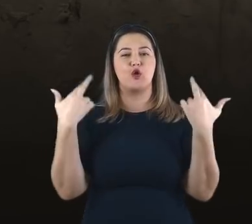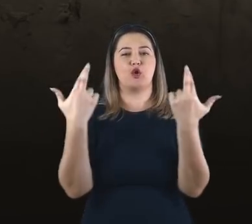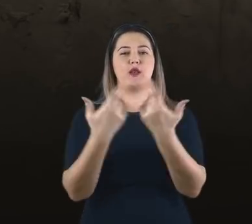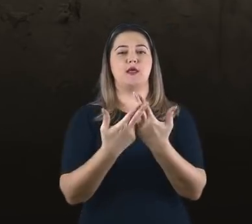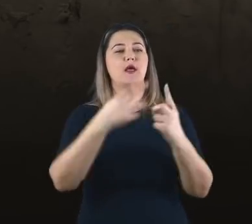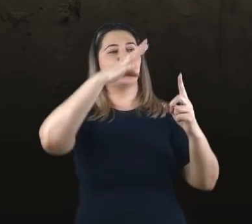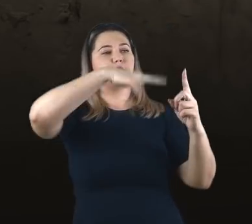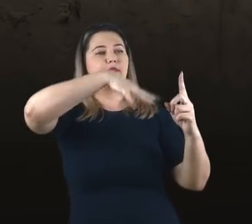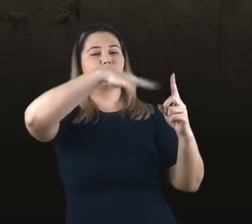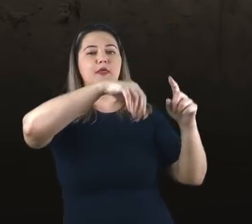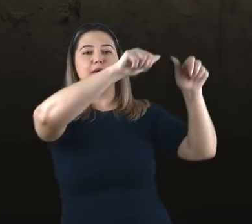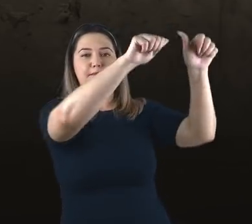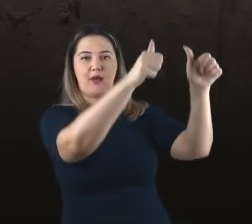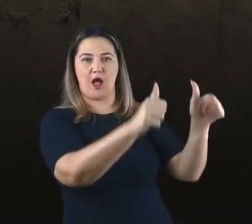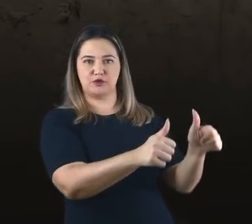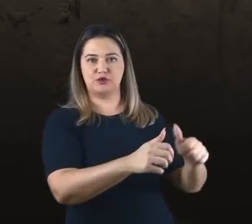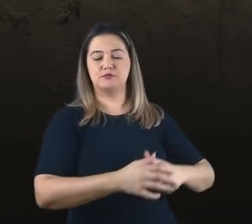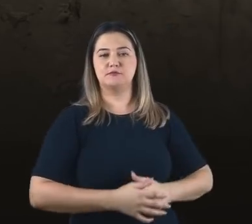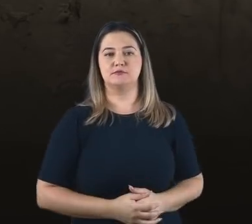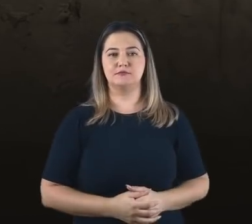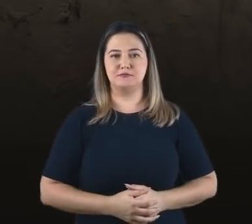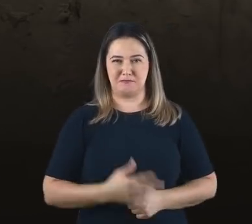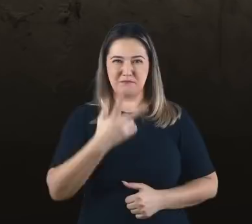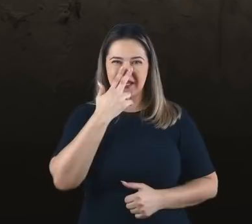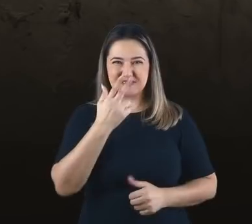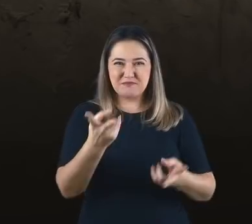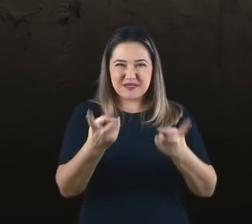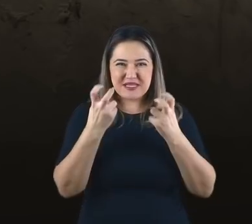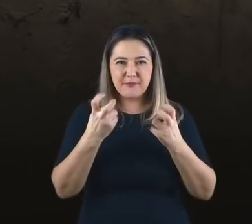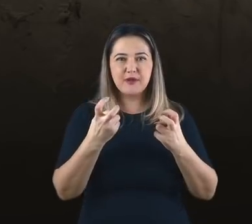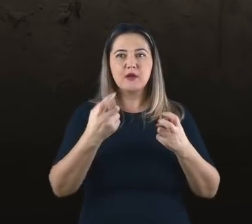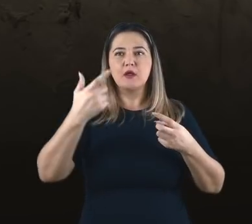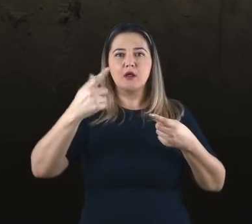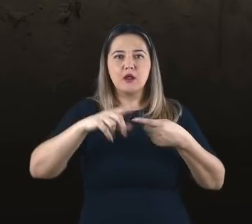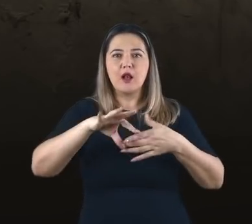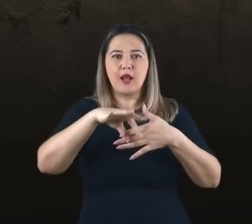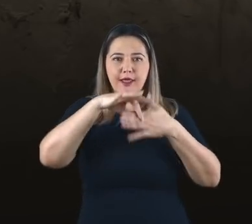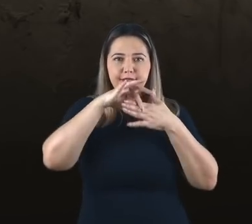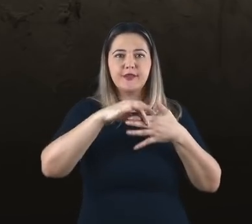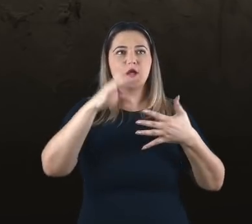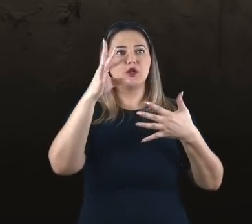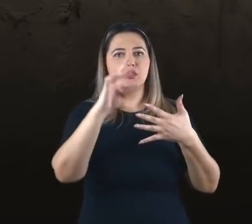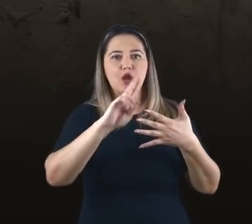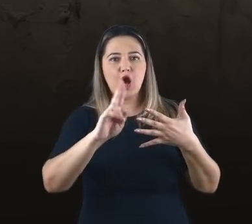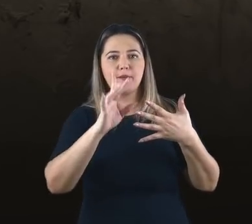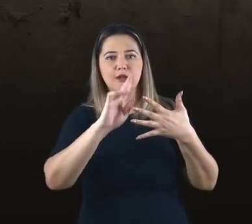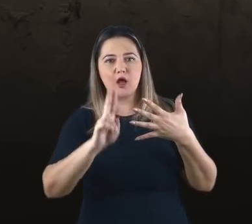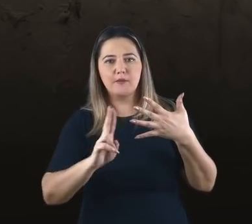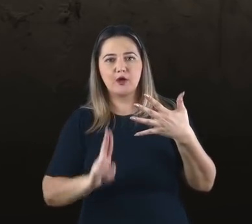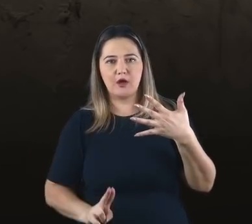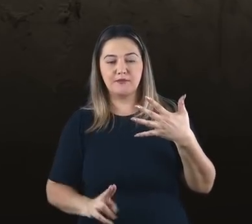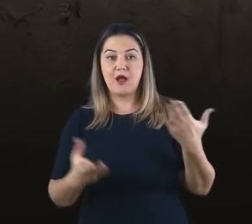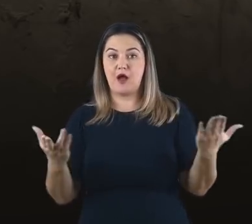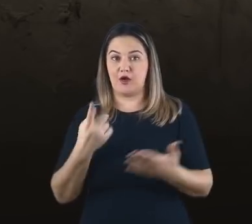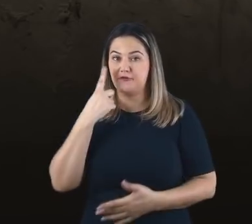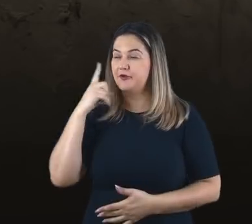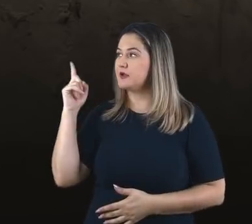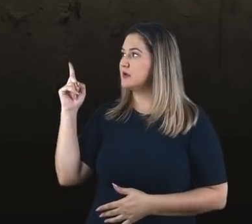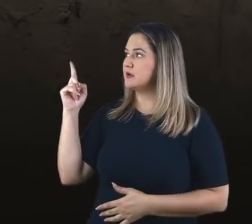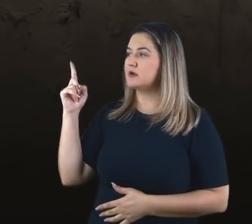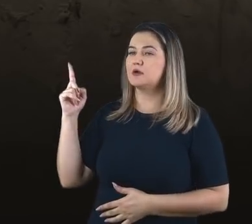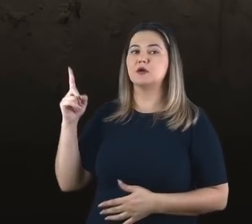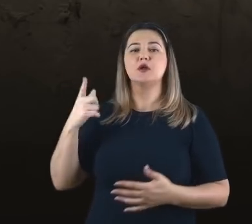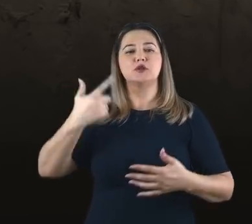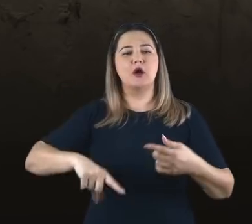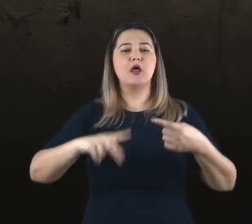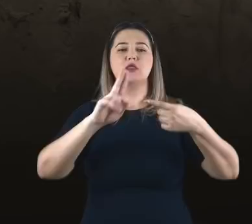que ele havia levantado. Viu a repetição de todo mundo? Agora vejam a continuação. Então se ajuntaram os sátrapas, os prefeitos, os